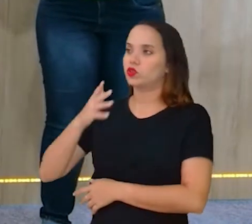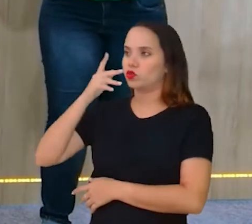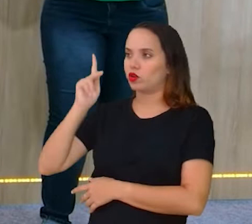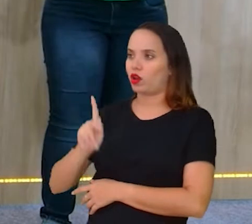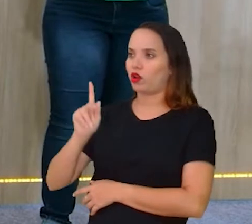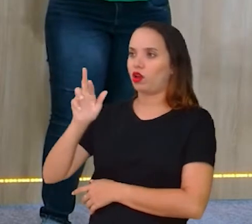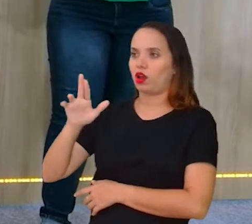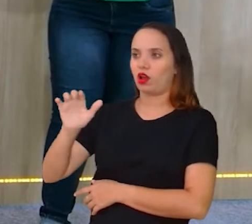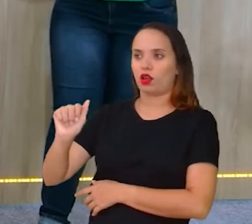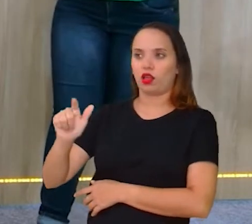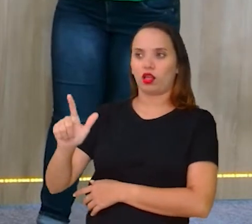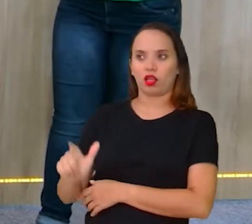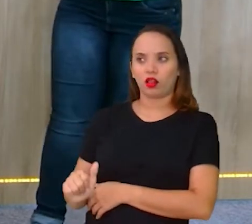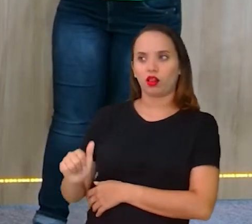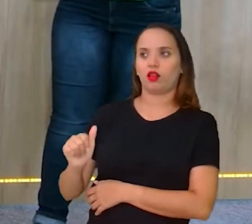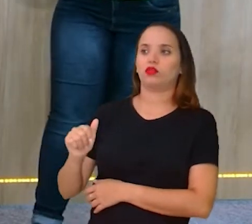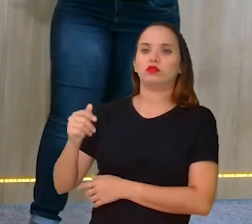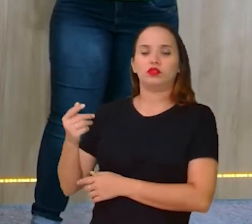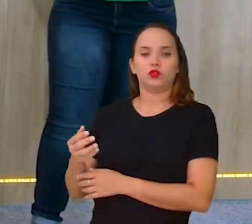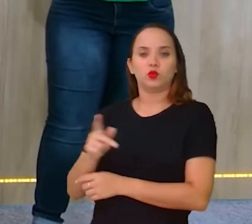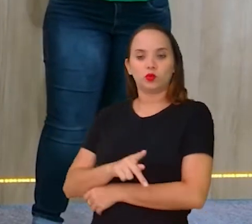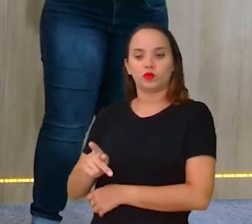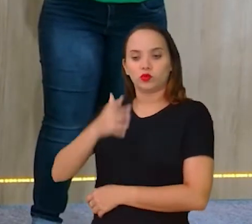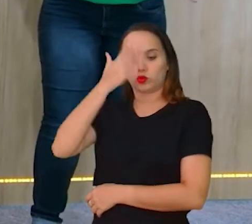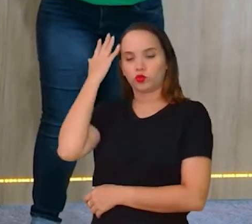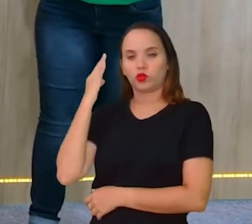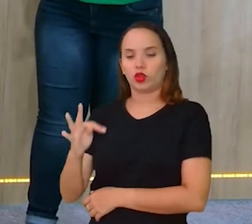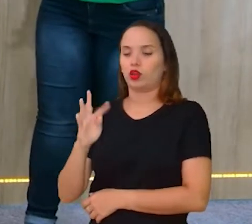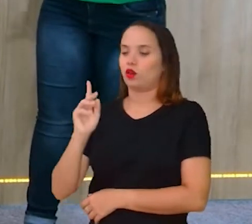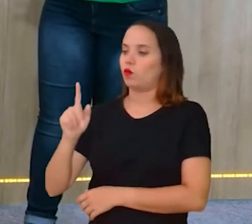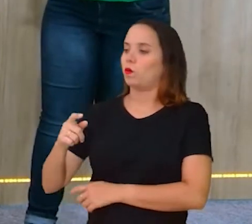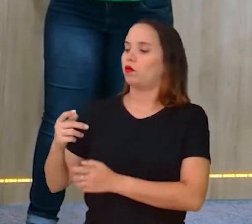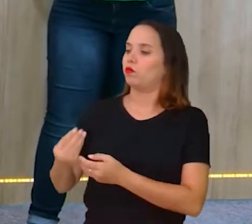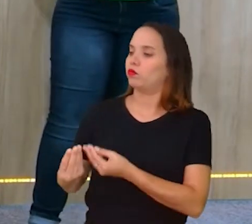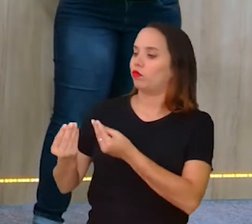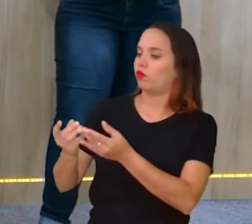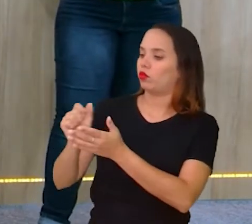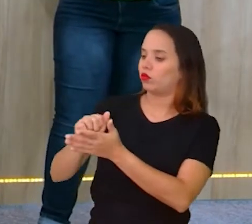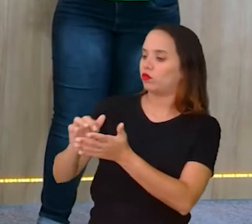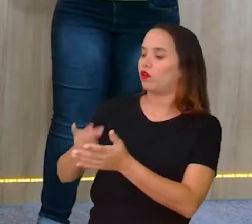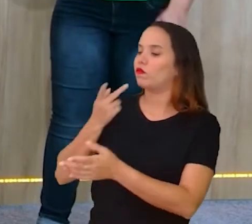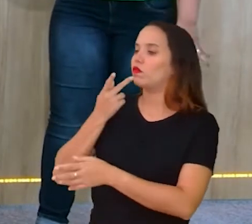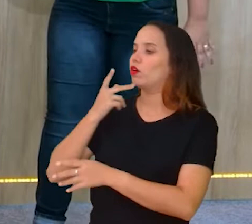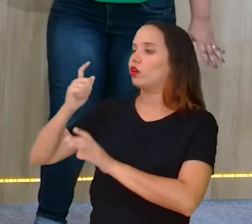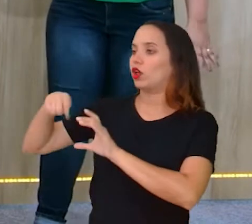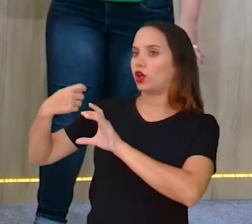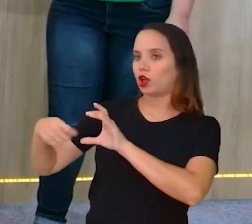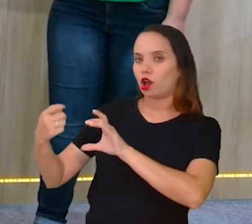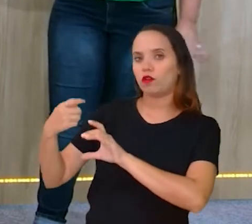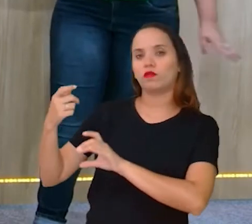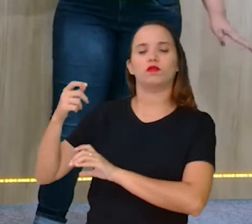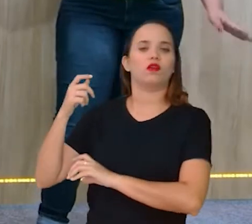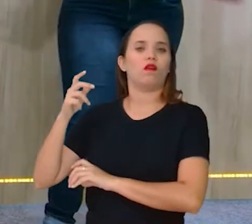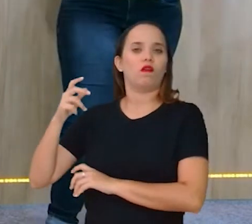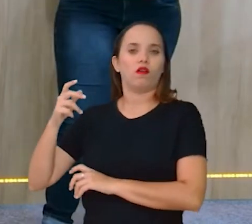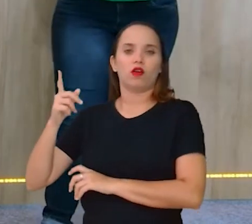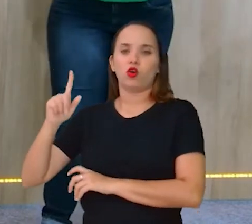que era gravar um vídeo no TikTok. Eu acho que se você comentou em casa, você com certeza escutou. Na minha época,